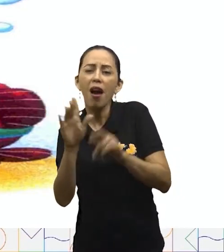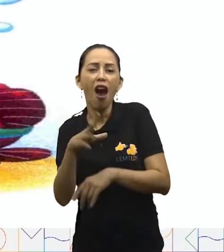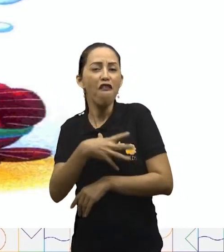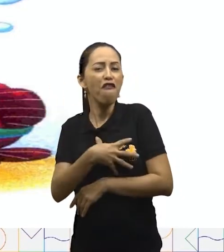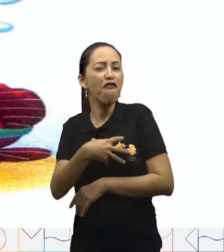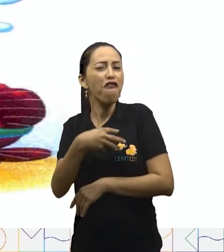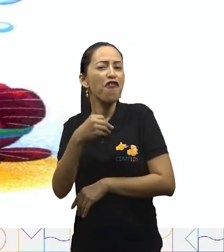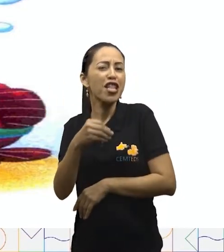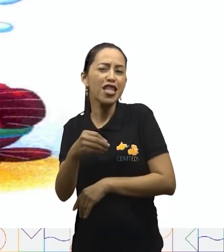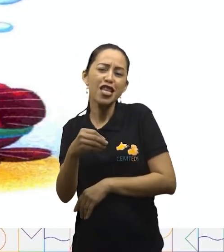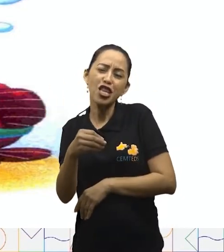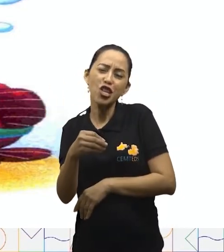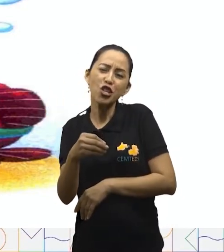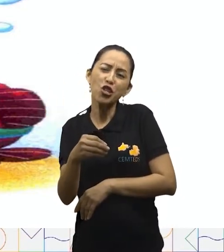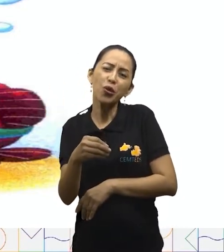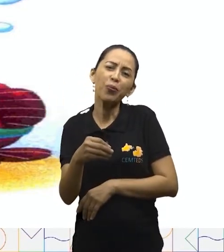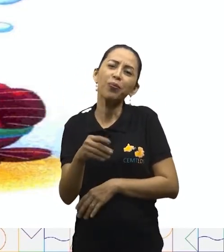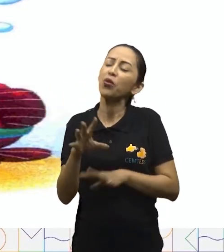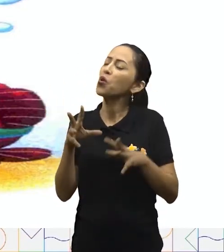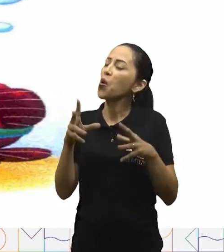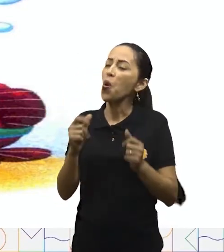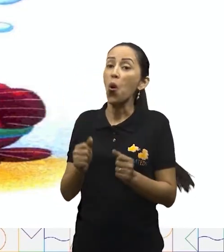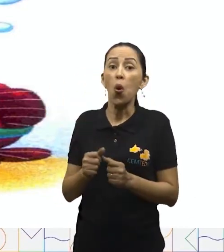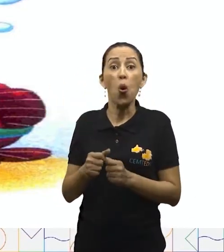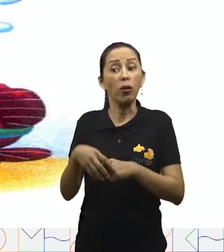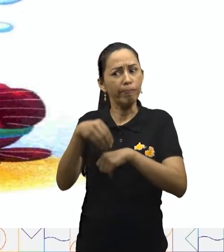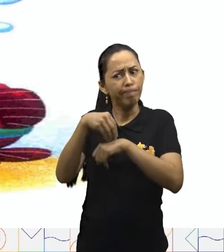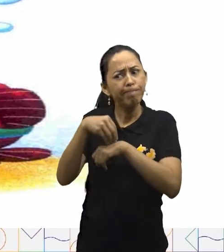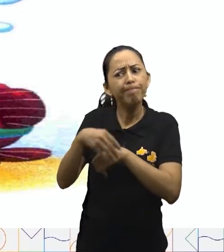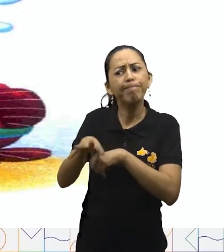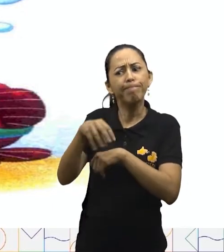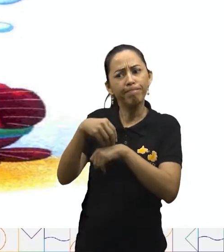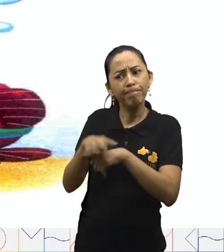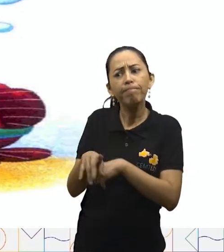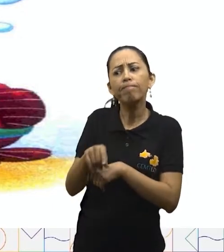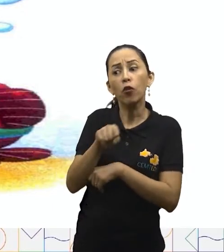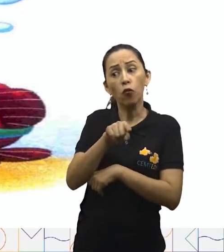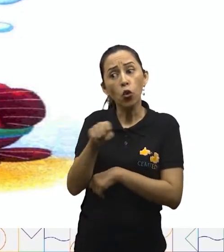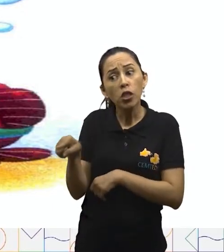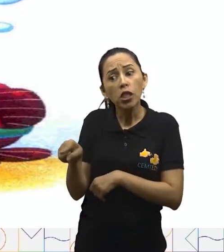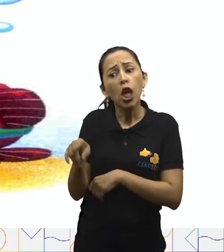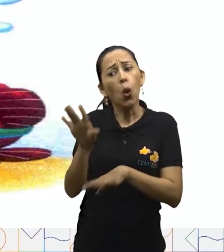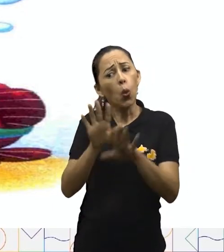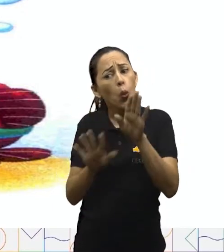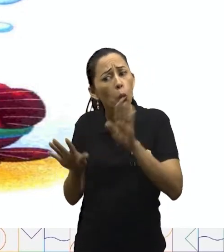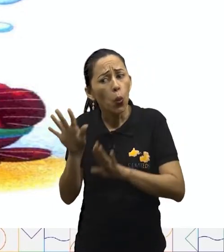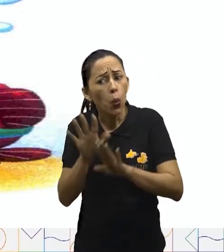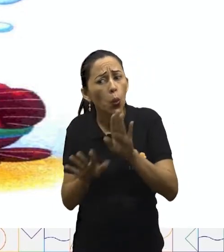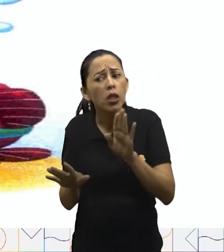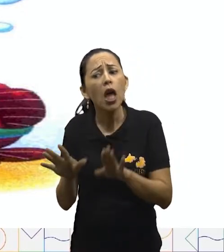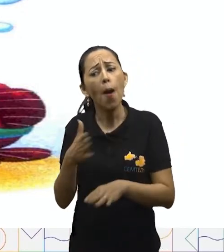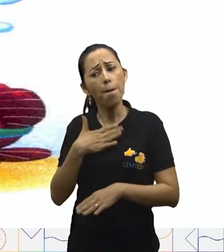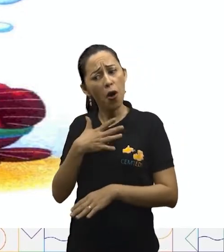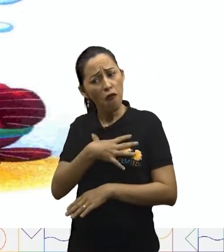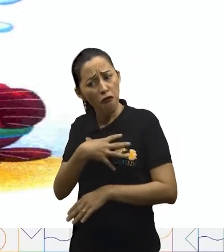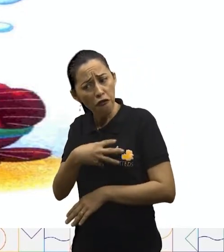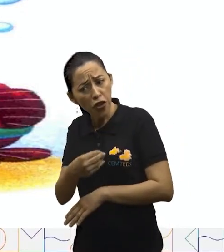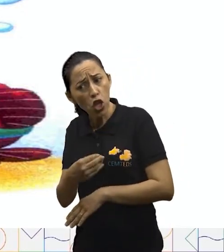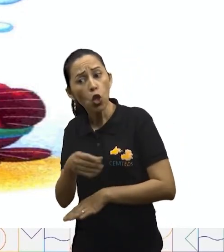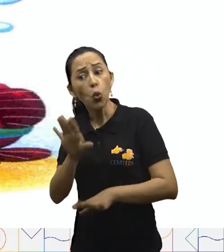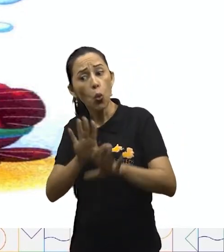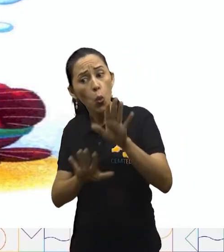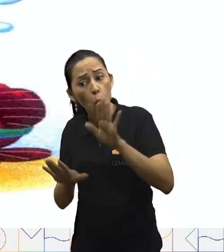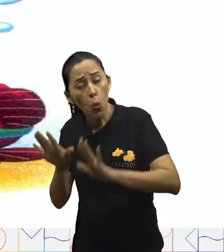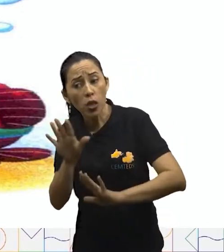todas faziam muitas recomendações. Veja lá, Não vai chegar à beira do ar.